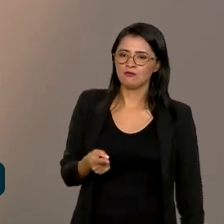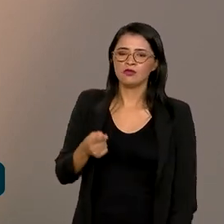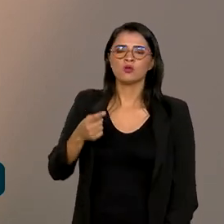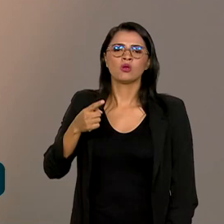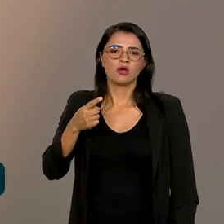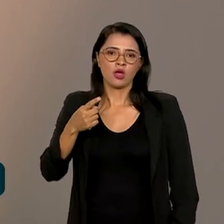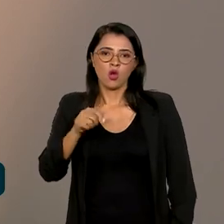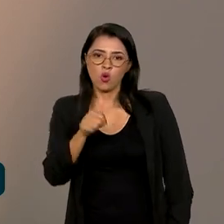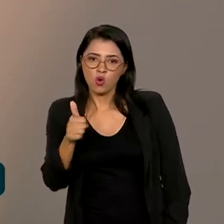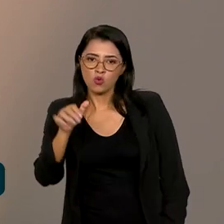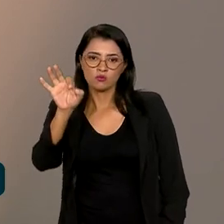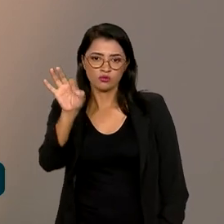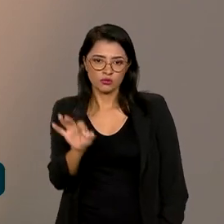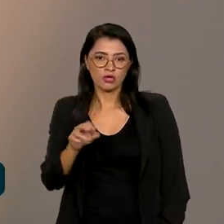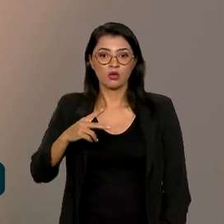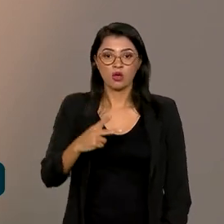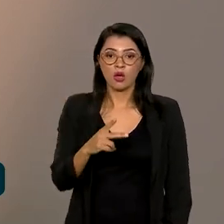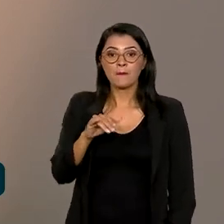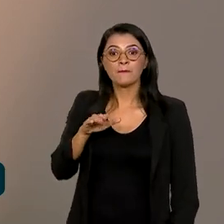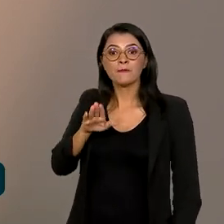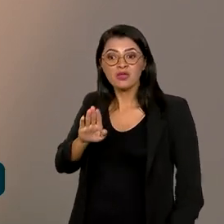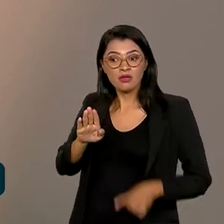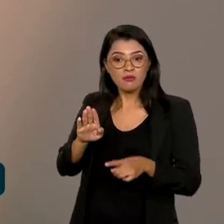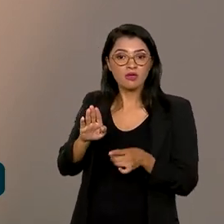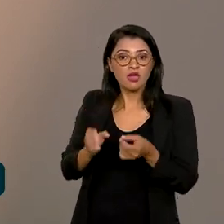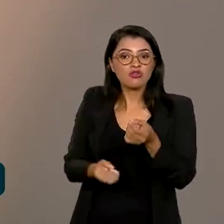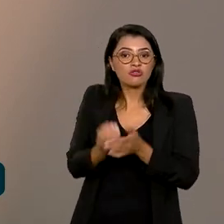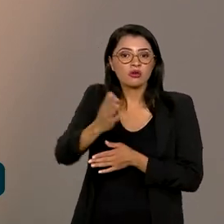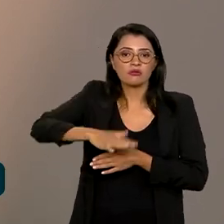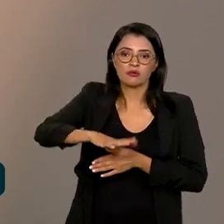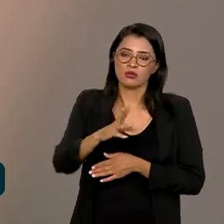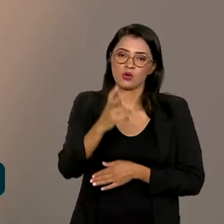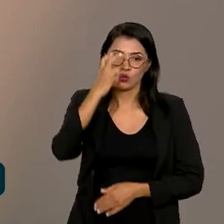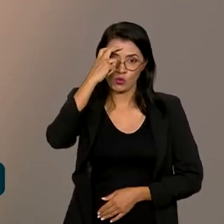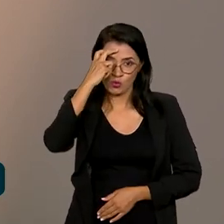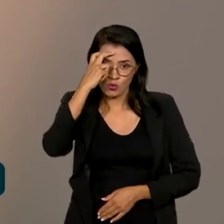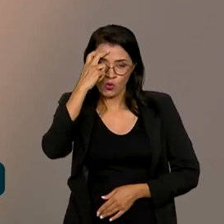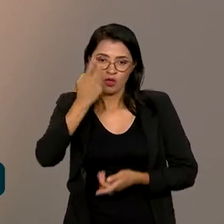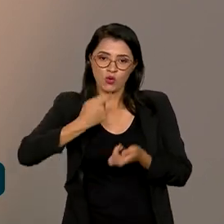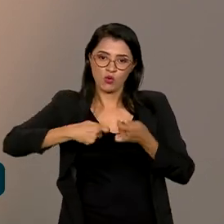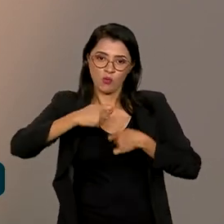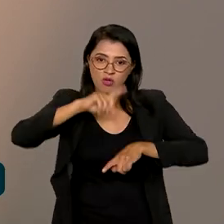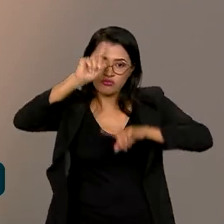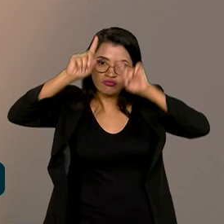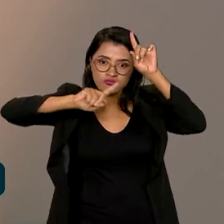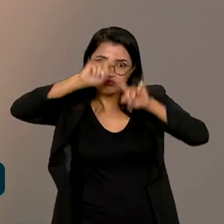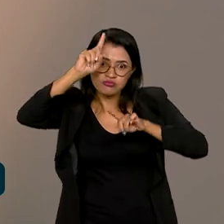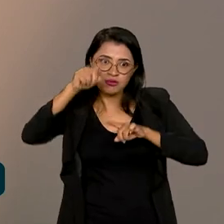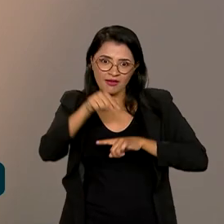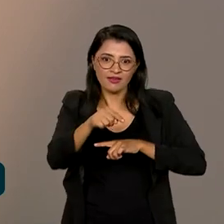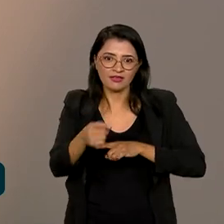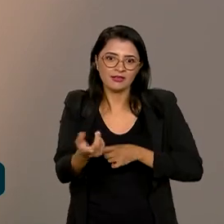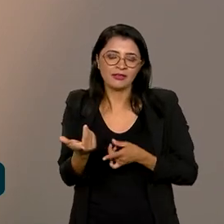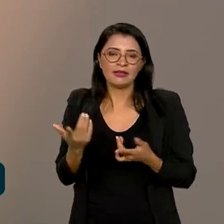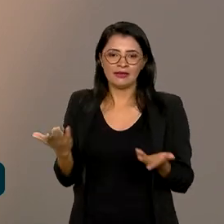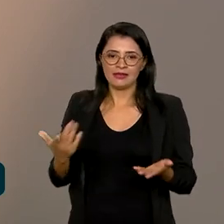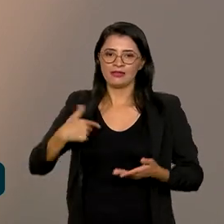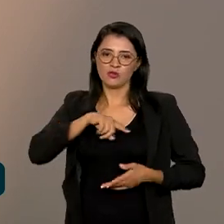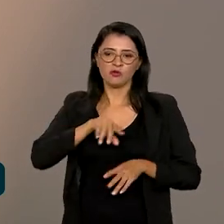,11% do PIB nacional é gerado pelo setor da cultura e da economia criativa. Então, as nossas